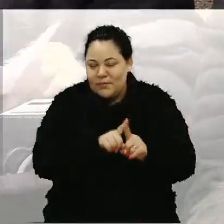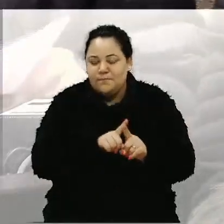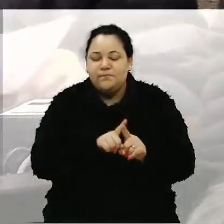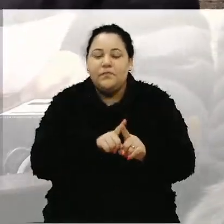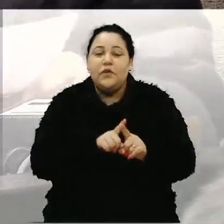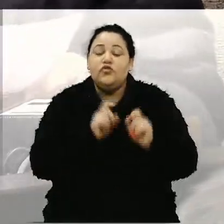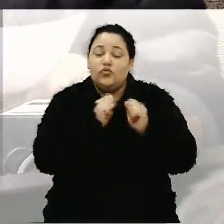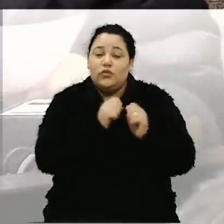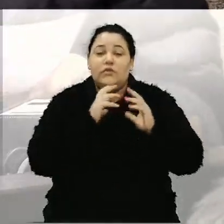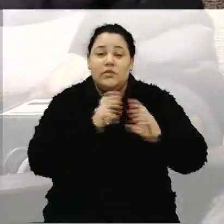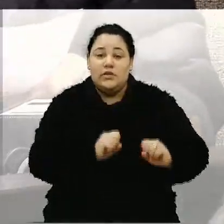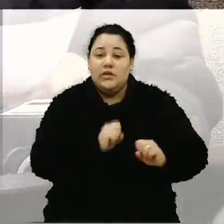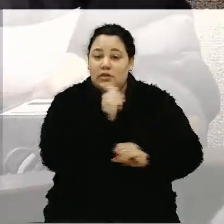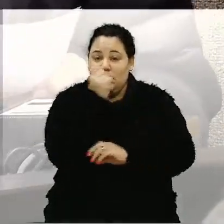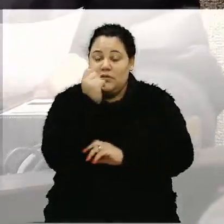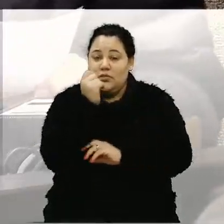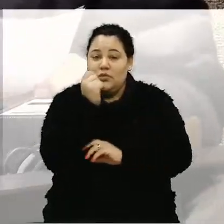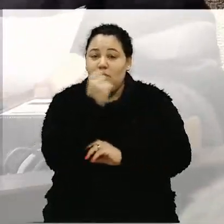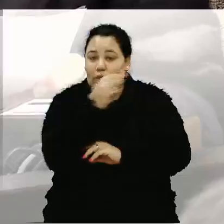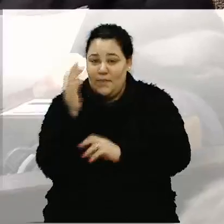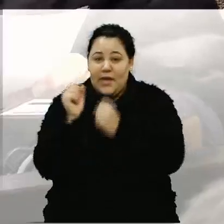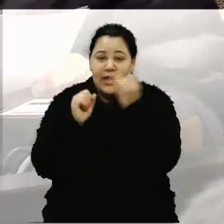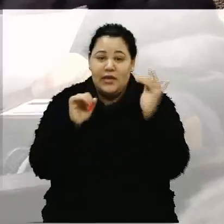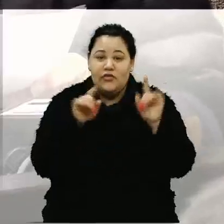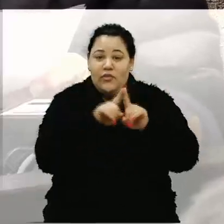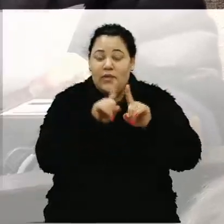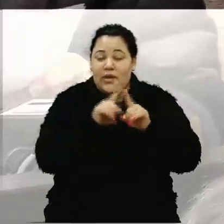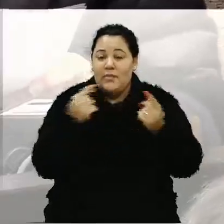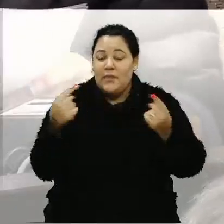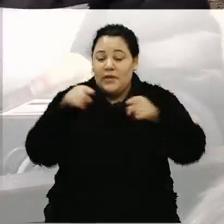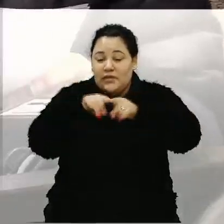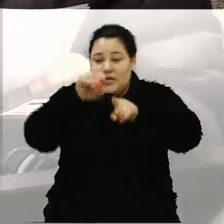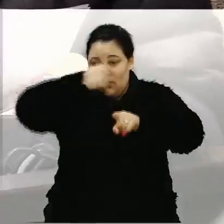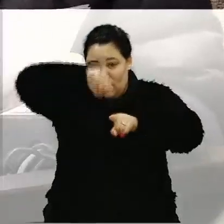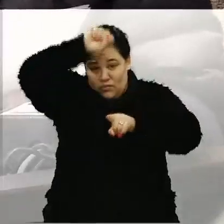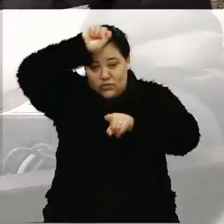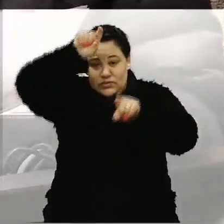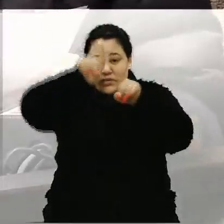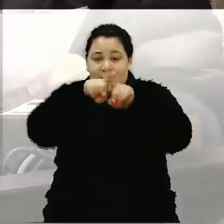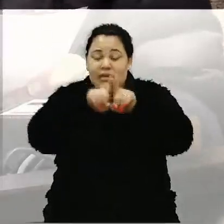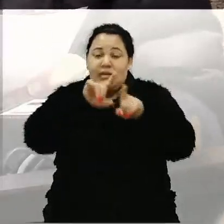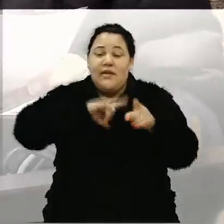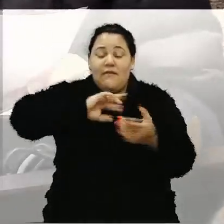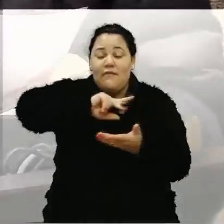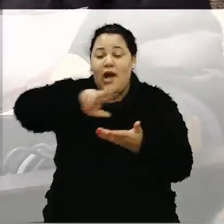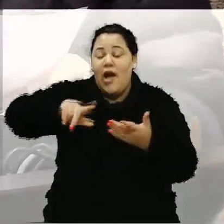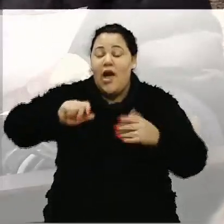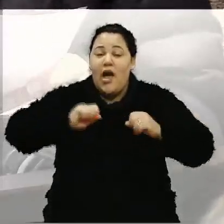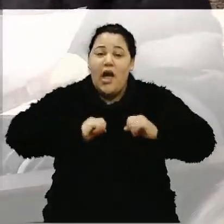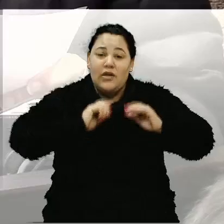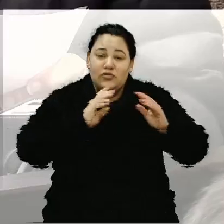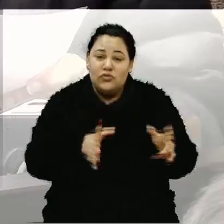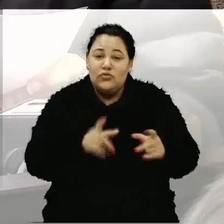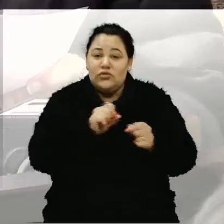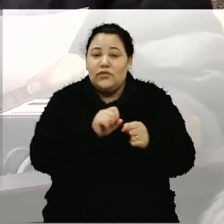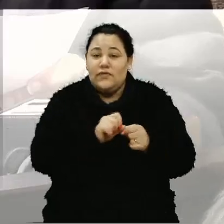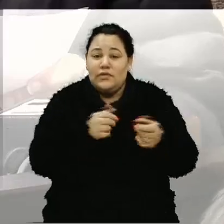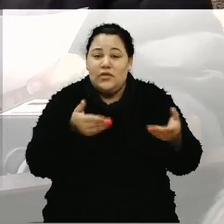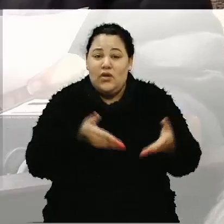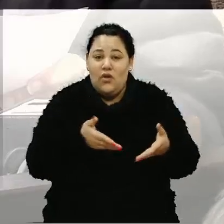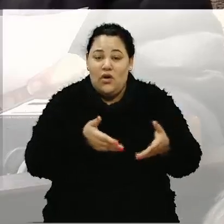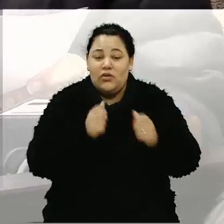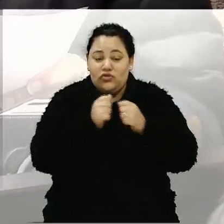parceria com a UCS, a faculdade. Diversos implementos estão sendo feitos por este